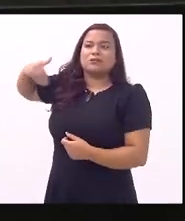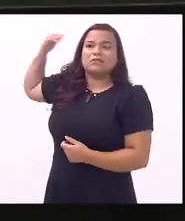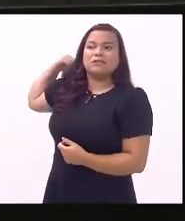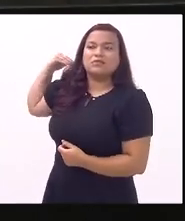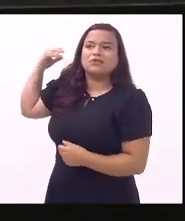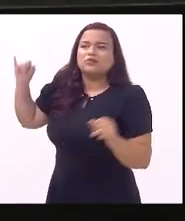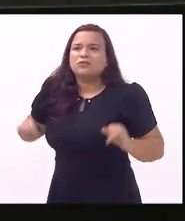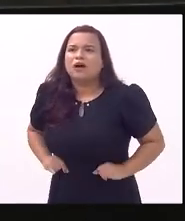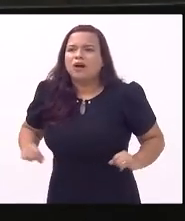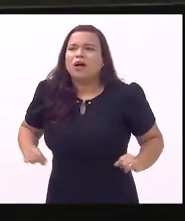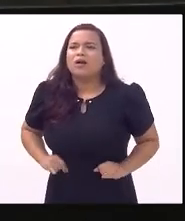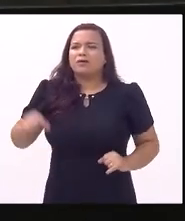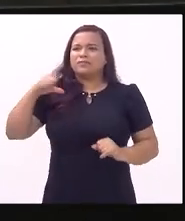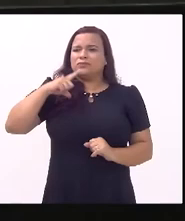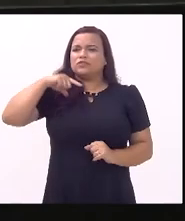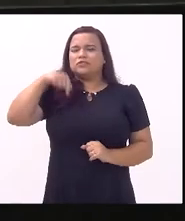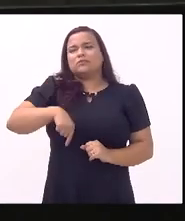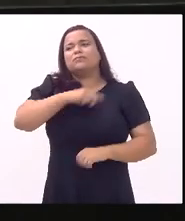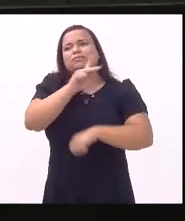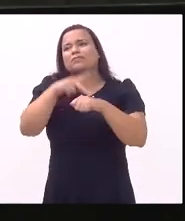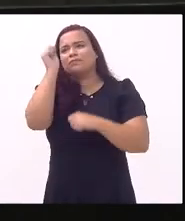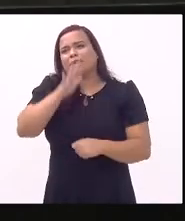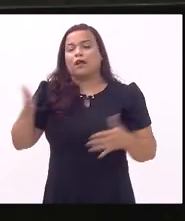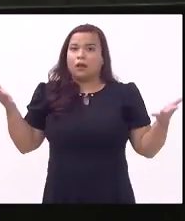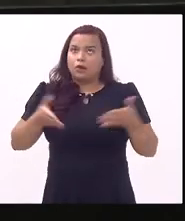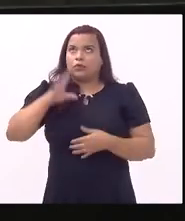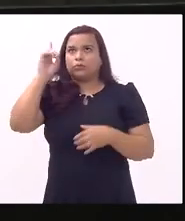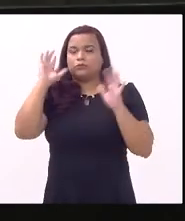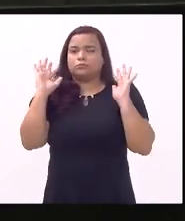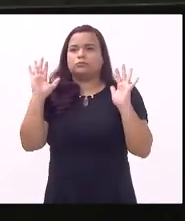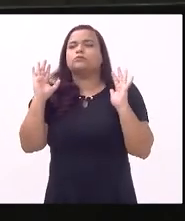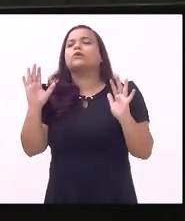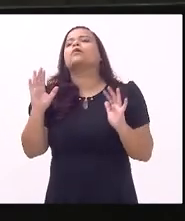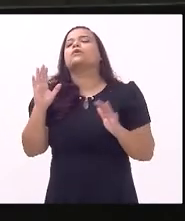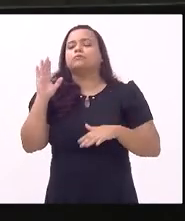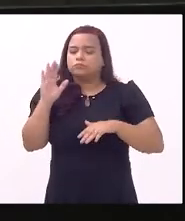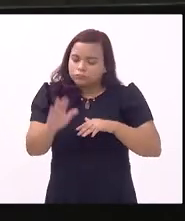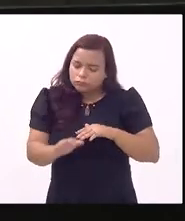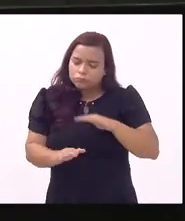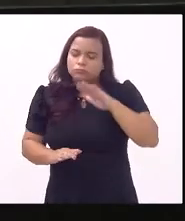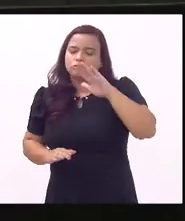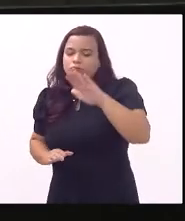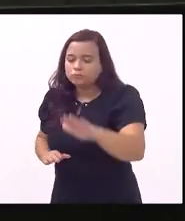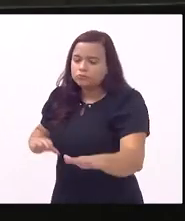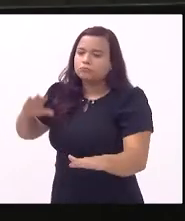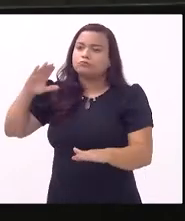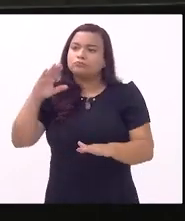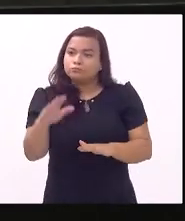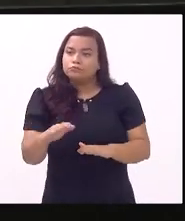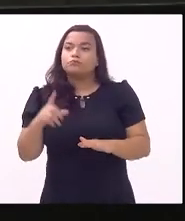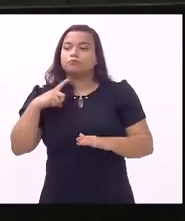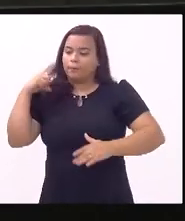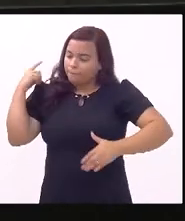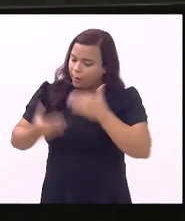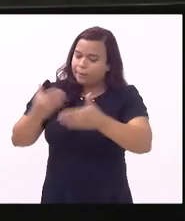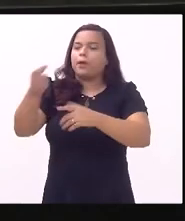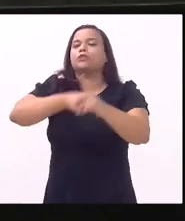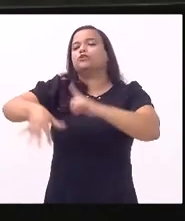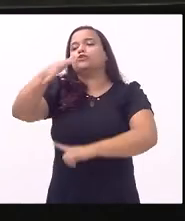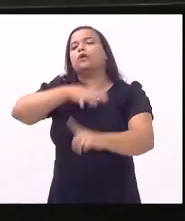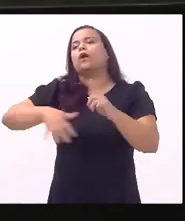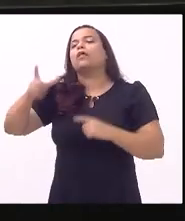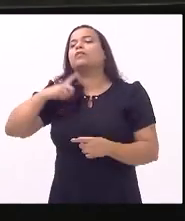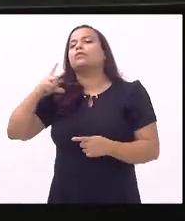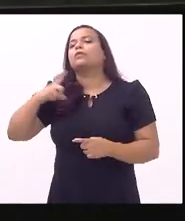imperava no nosso país e que agora graças a Deus nós estamos caminhando a passos largos para uma sociedade que